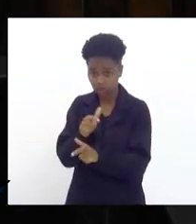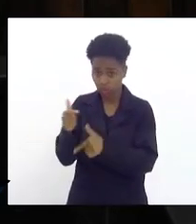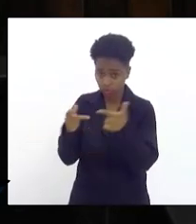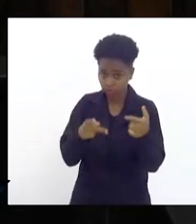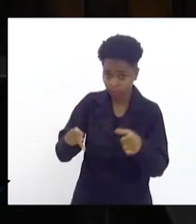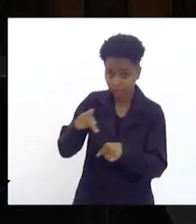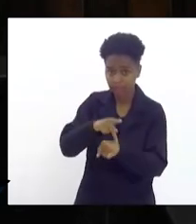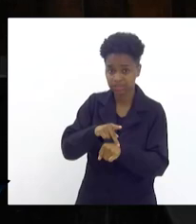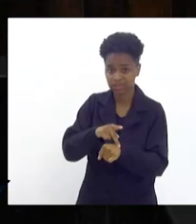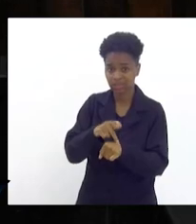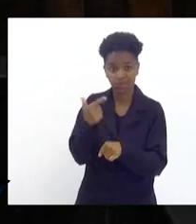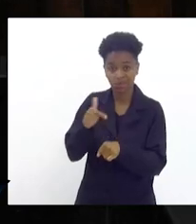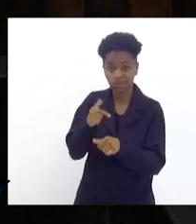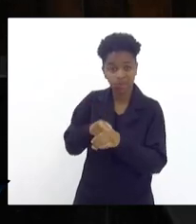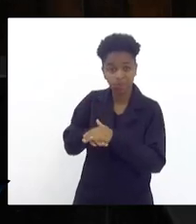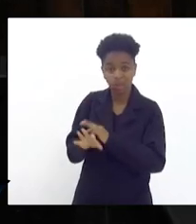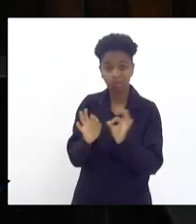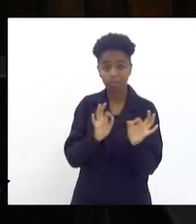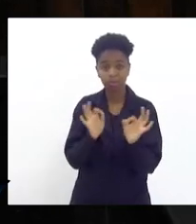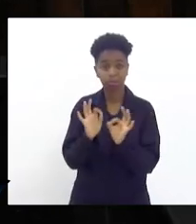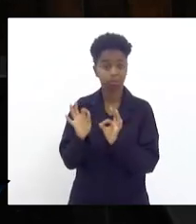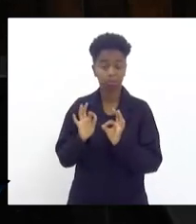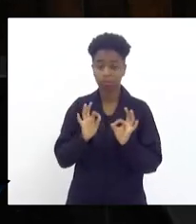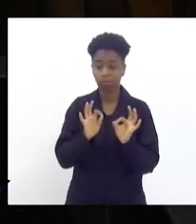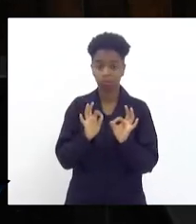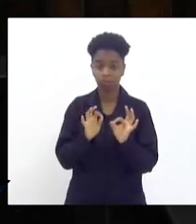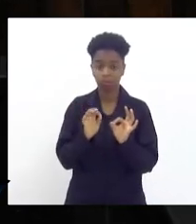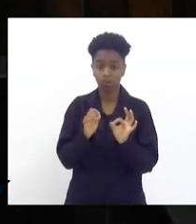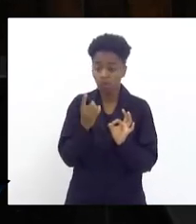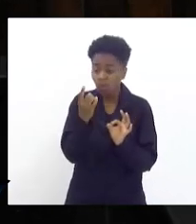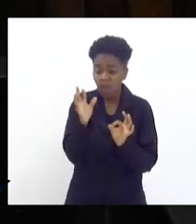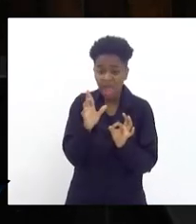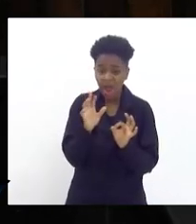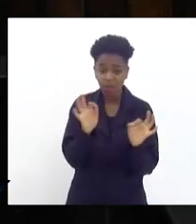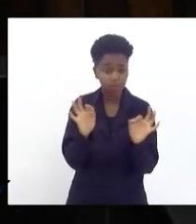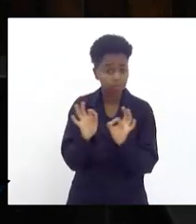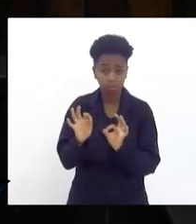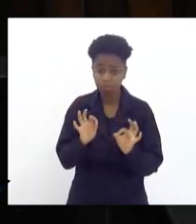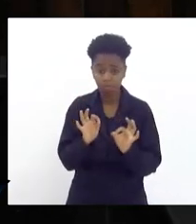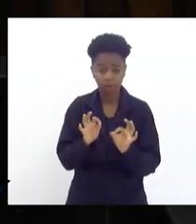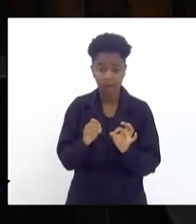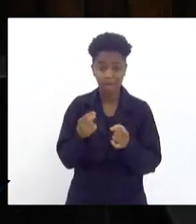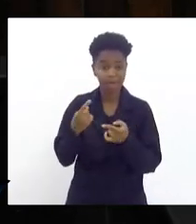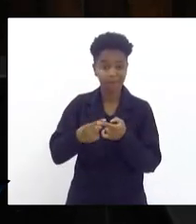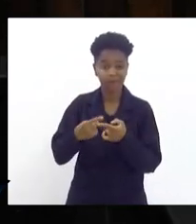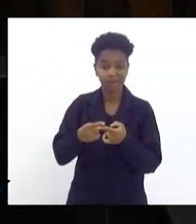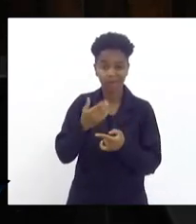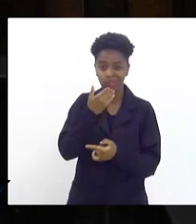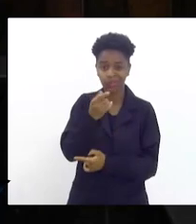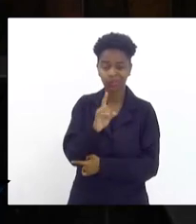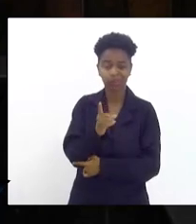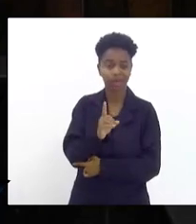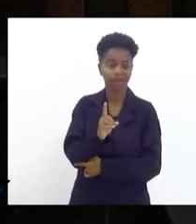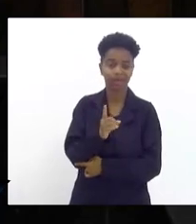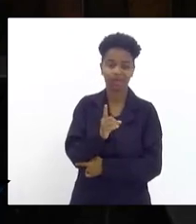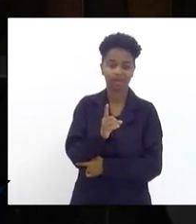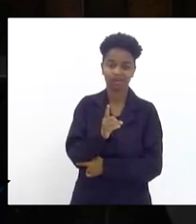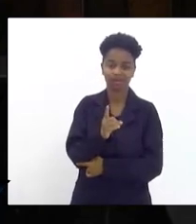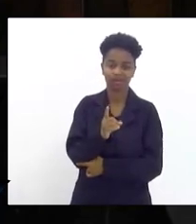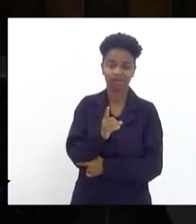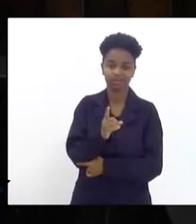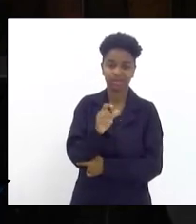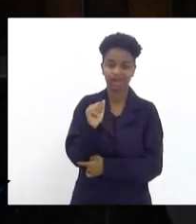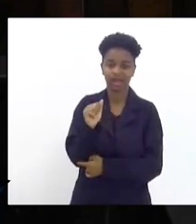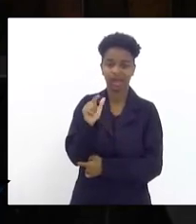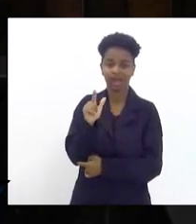ficamos com nenhum real porque não é cobrado lá a